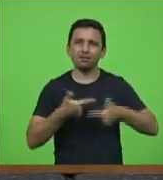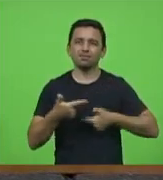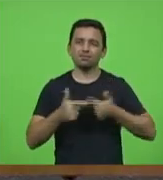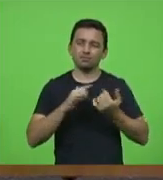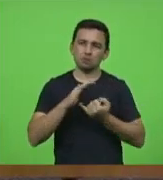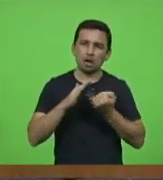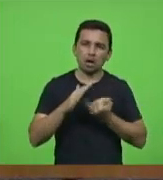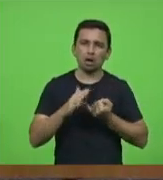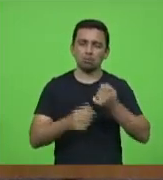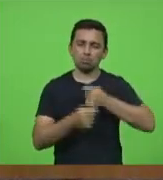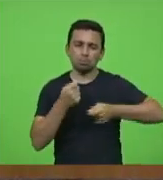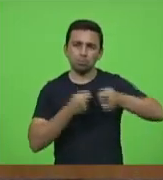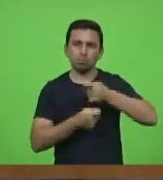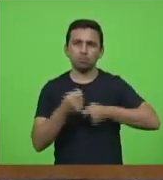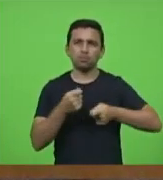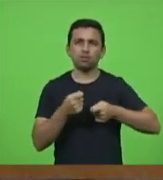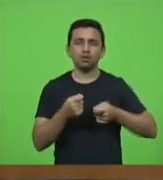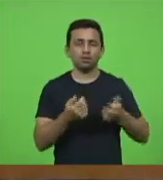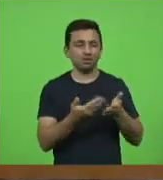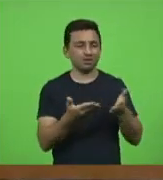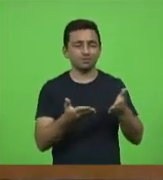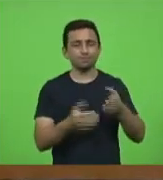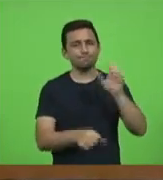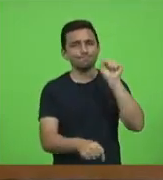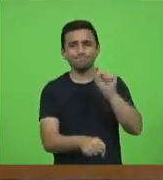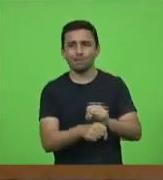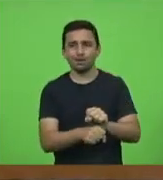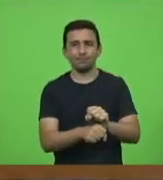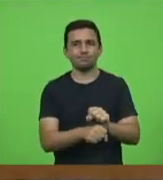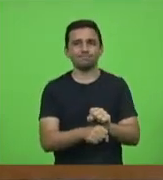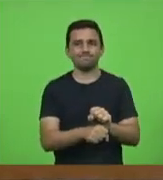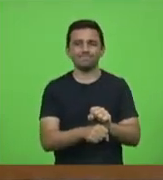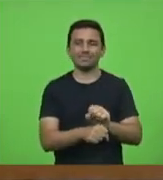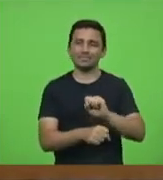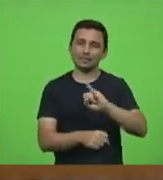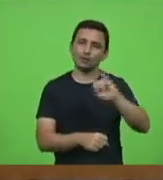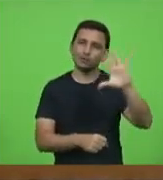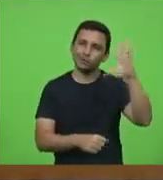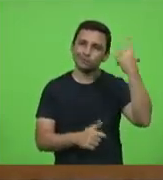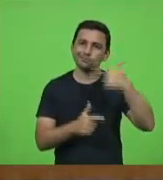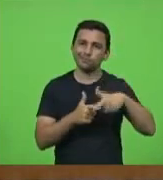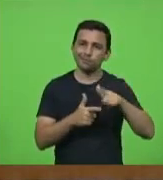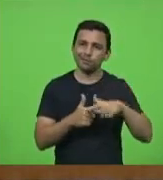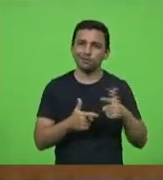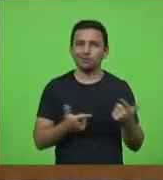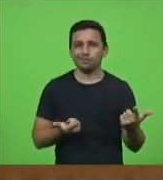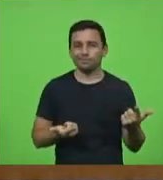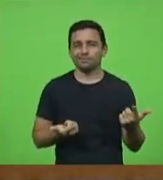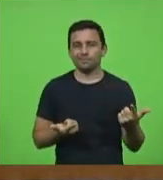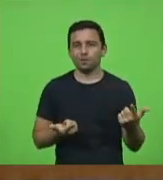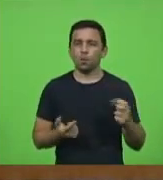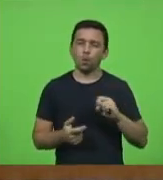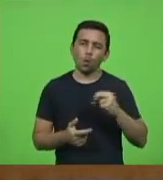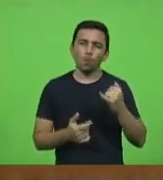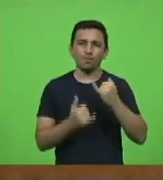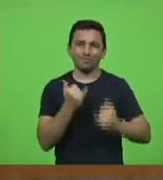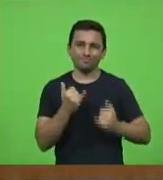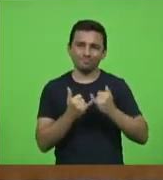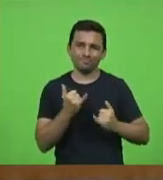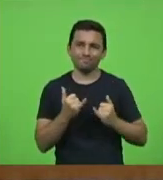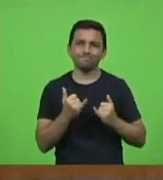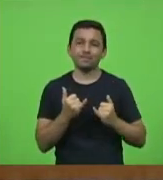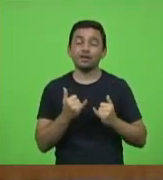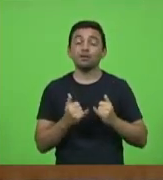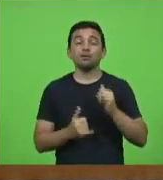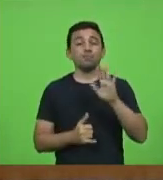completamente interrompidas em momentos como esse ou que seja parcialmente e o governo